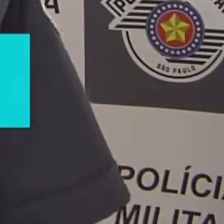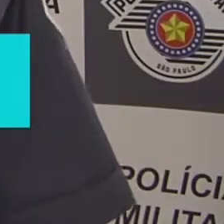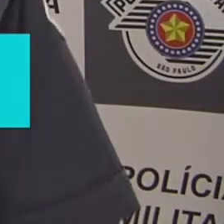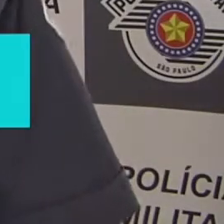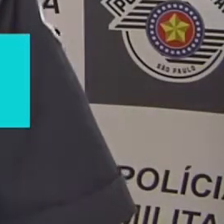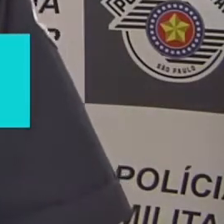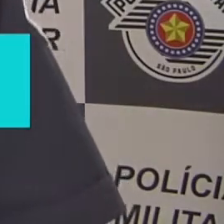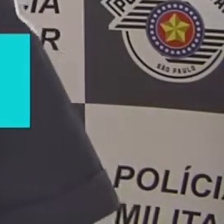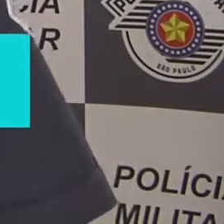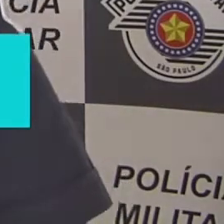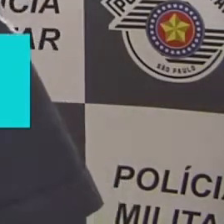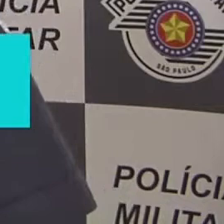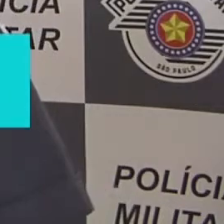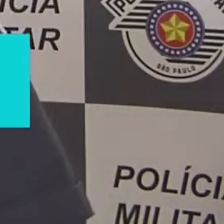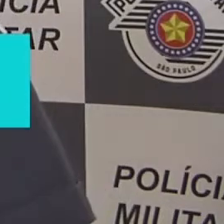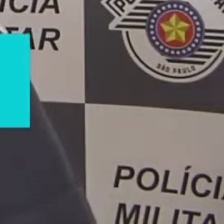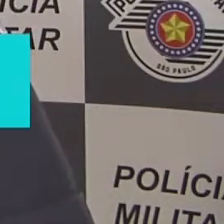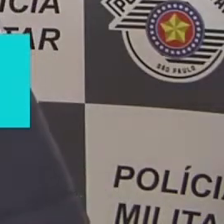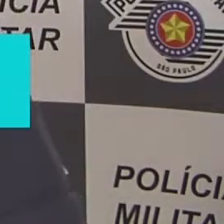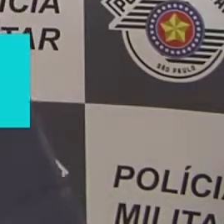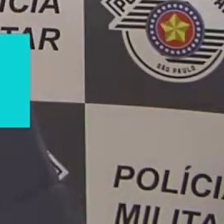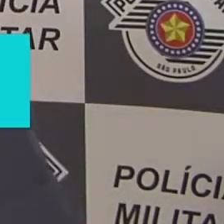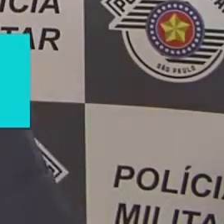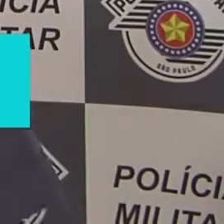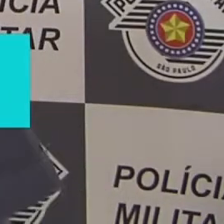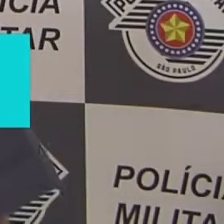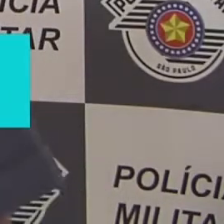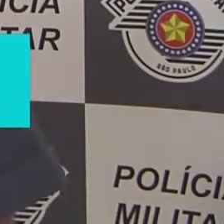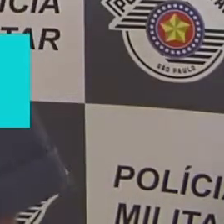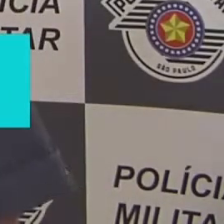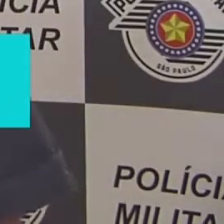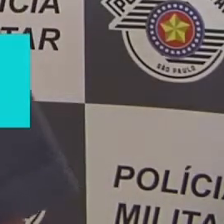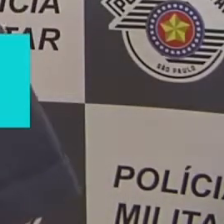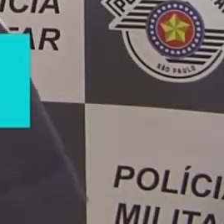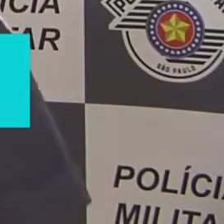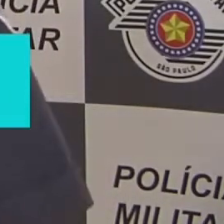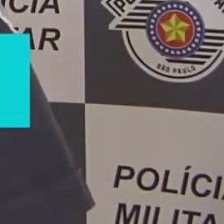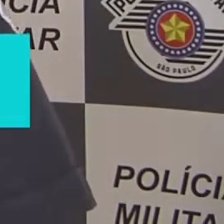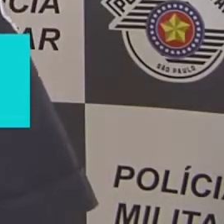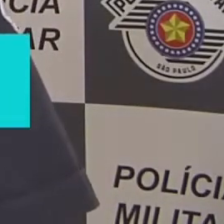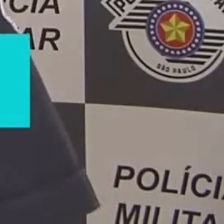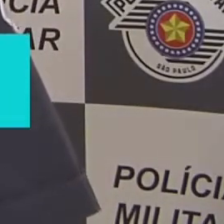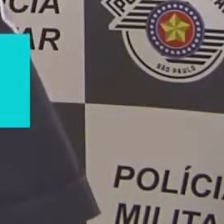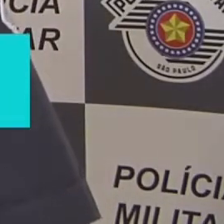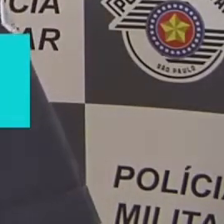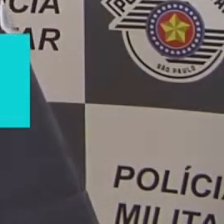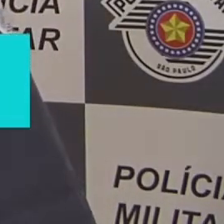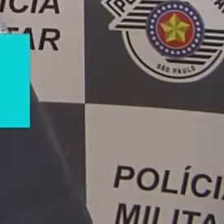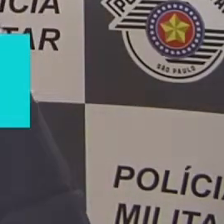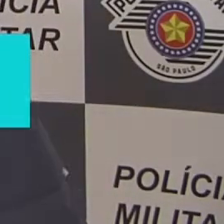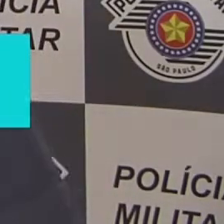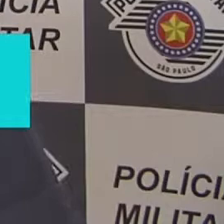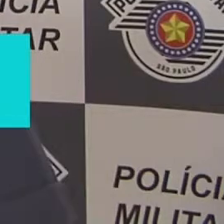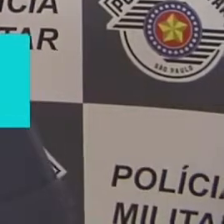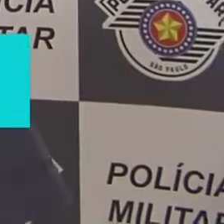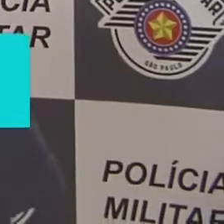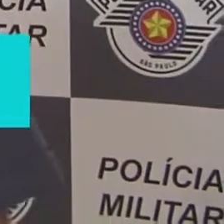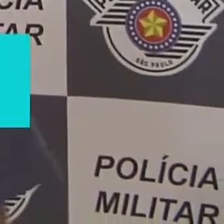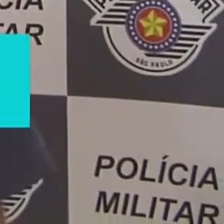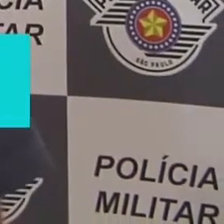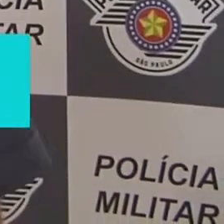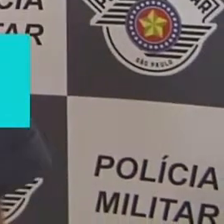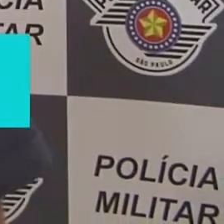roubados ou furtados. Uma mulher que está sofrendo lesões ou ameaças do seu marido.